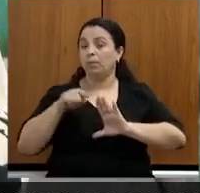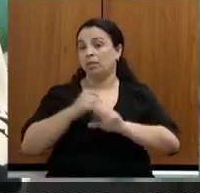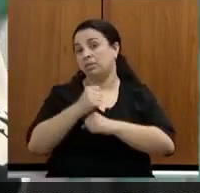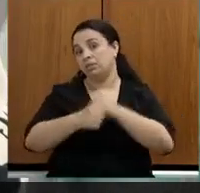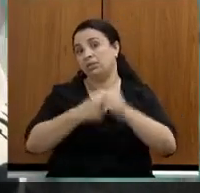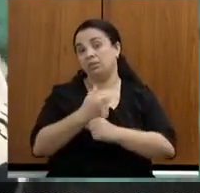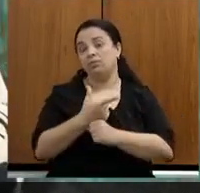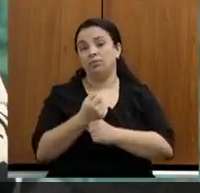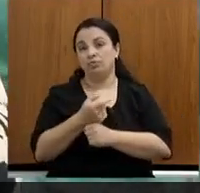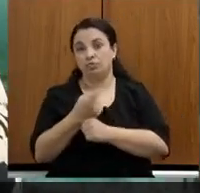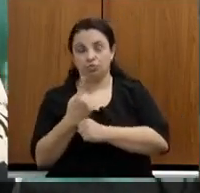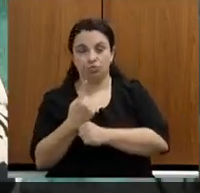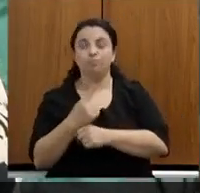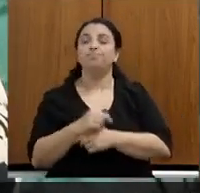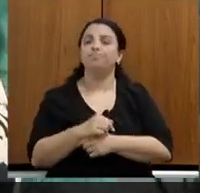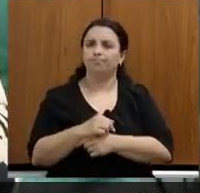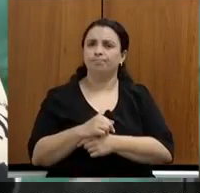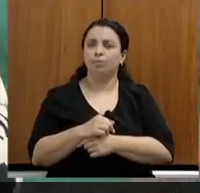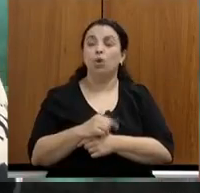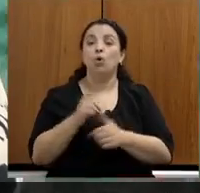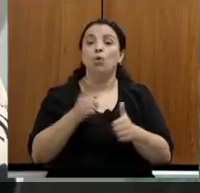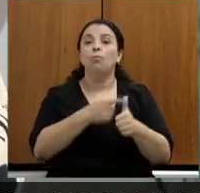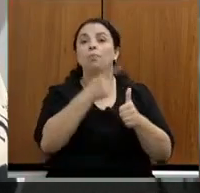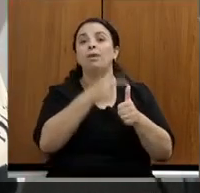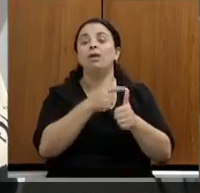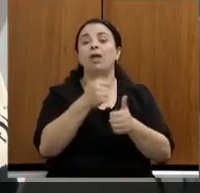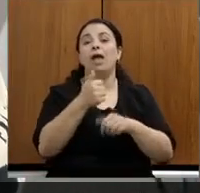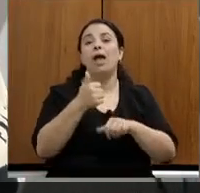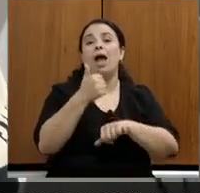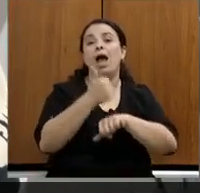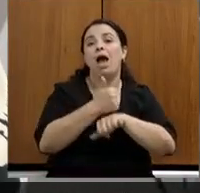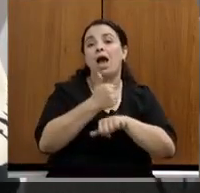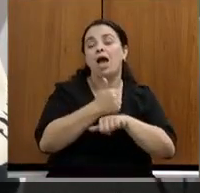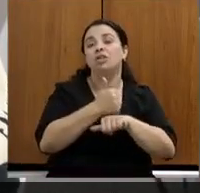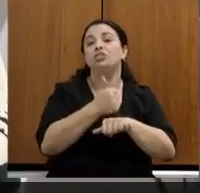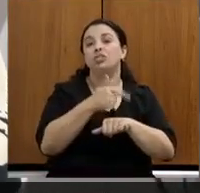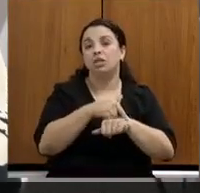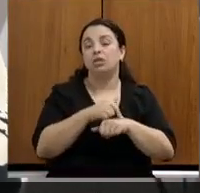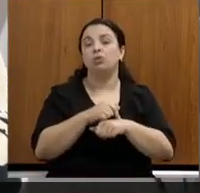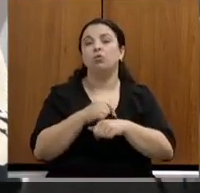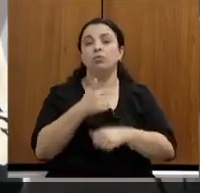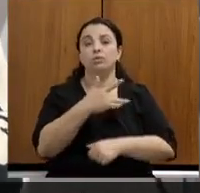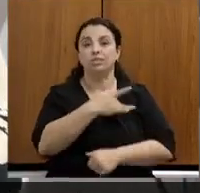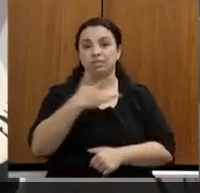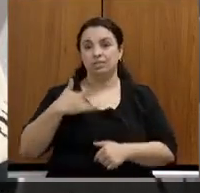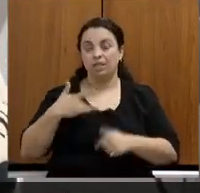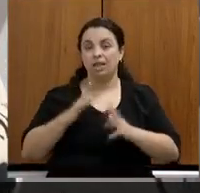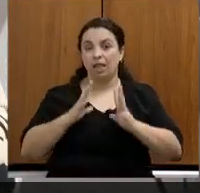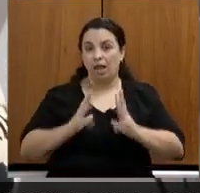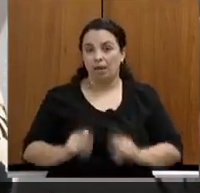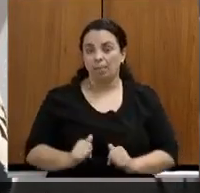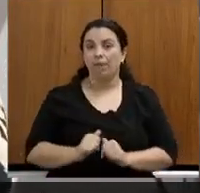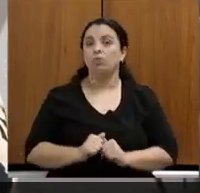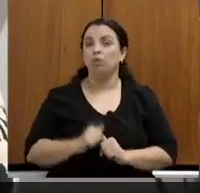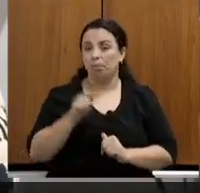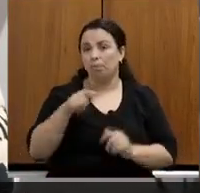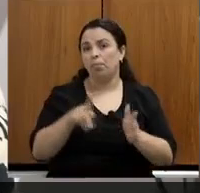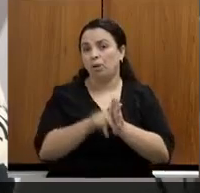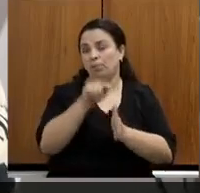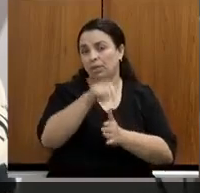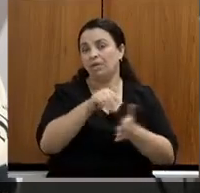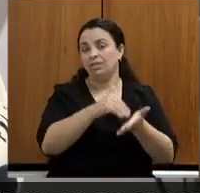O primeiro a destacar é a agenda do saneamento, uma agenda assumida por essa secretaria após a reforma administrativa